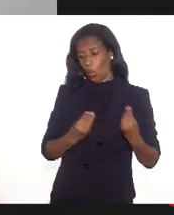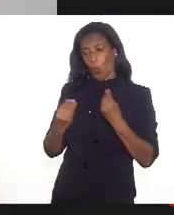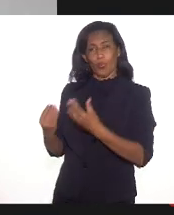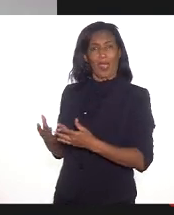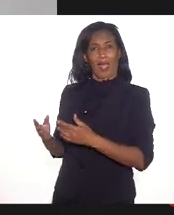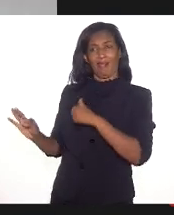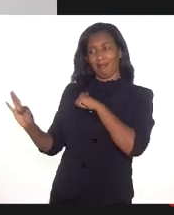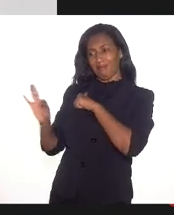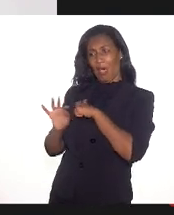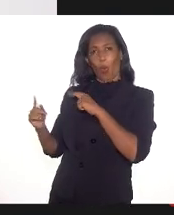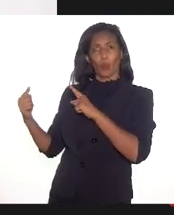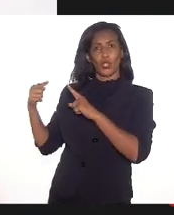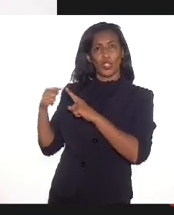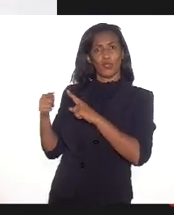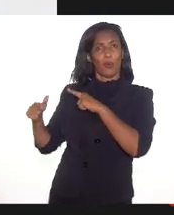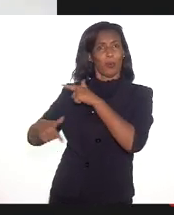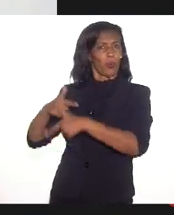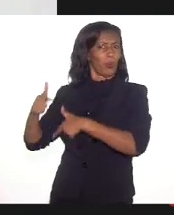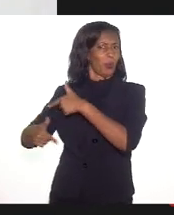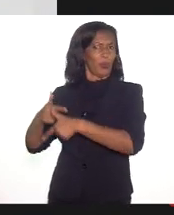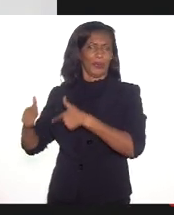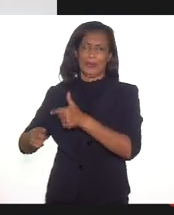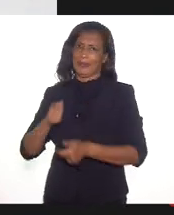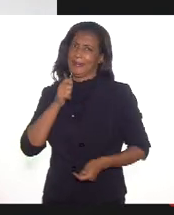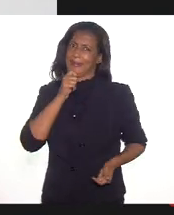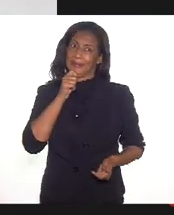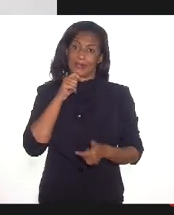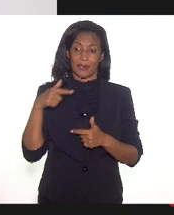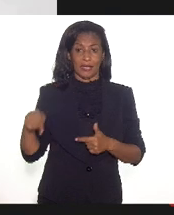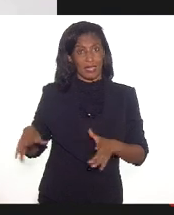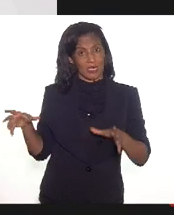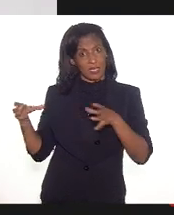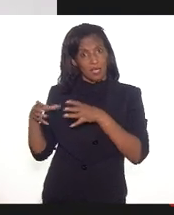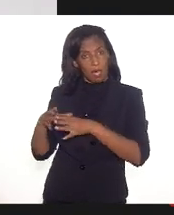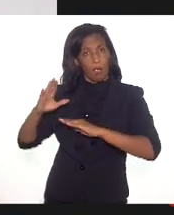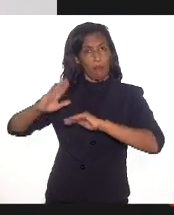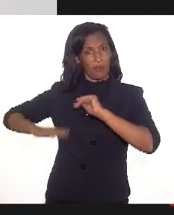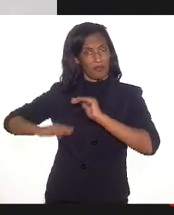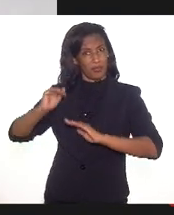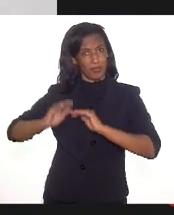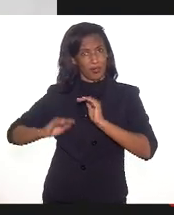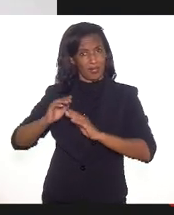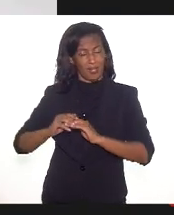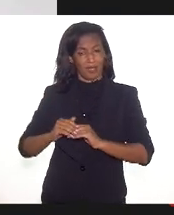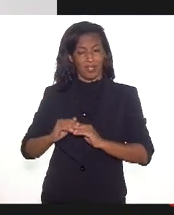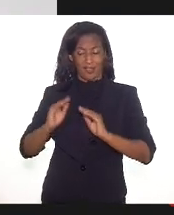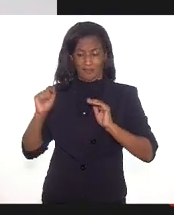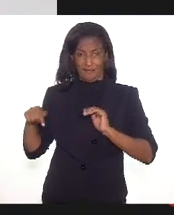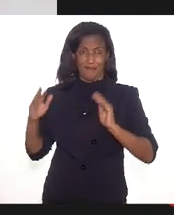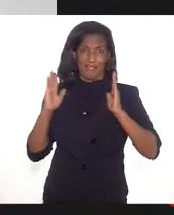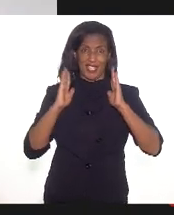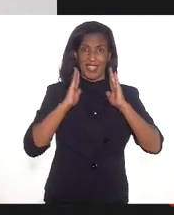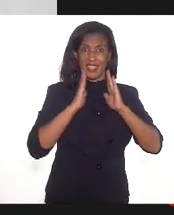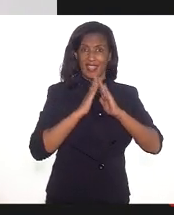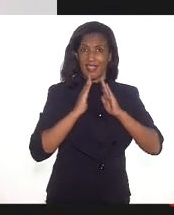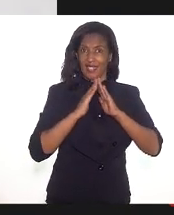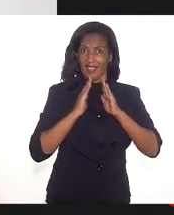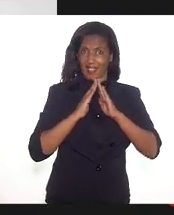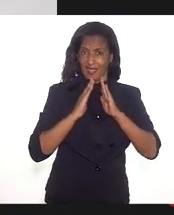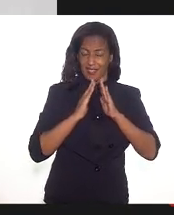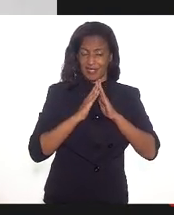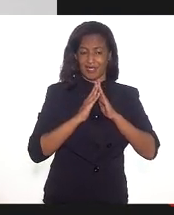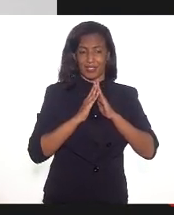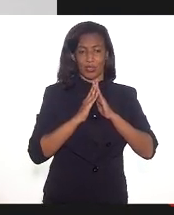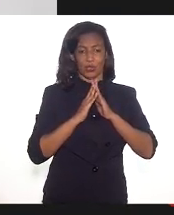objetivas para esse trabalho. Então, esses educadores de museu se veem nas suas casas tendo de usar seus equipamentos,